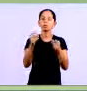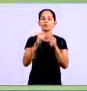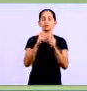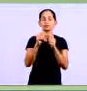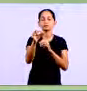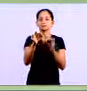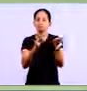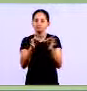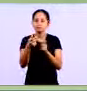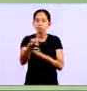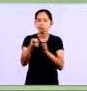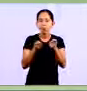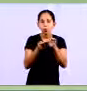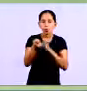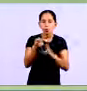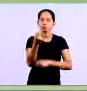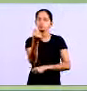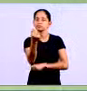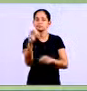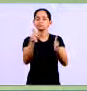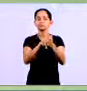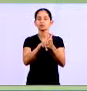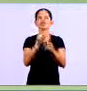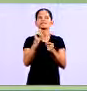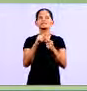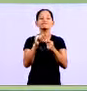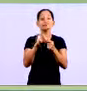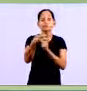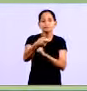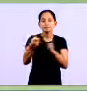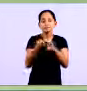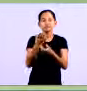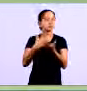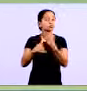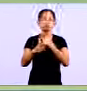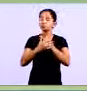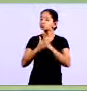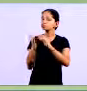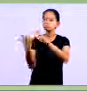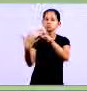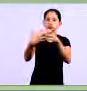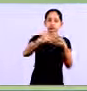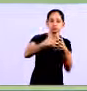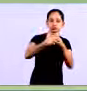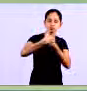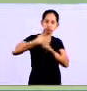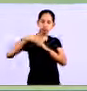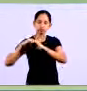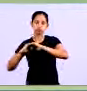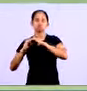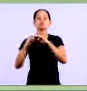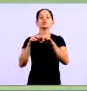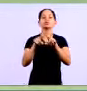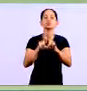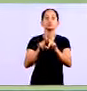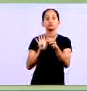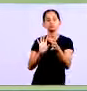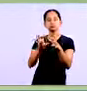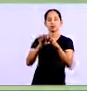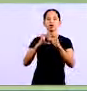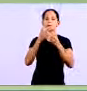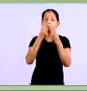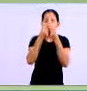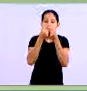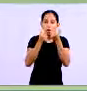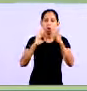de controle financeiro, ele regula as várias engrenagens que existem dentro da organização. Ele faz com que as engrenagens funcionem